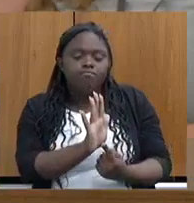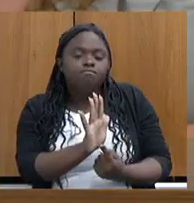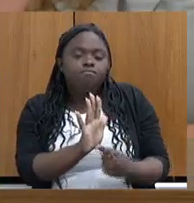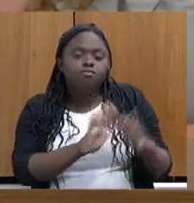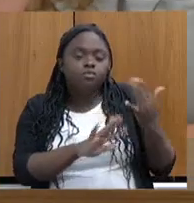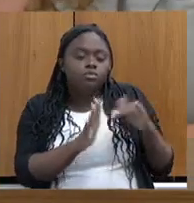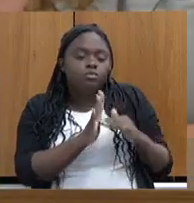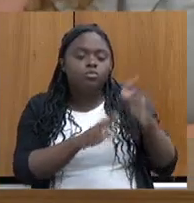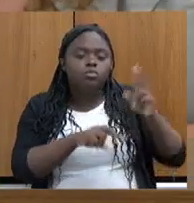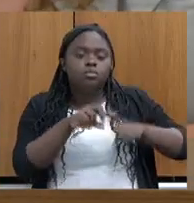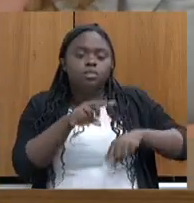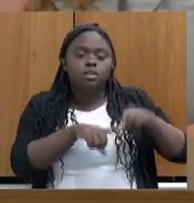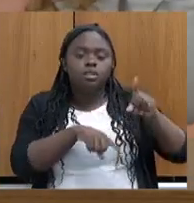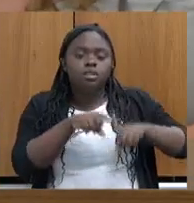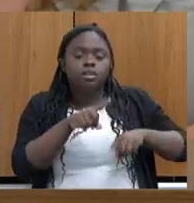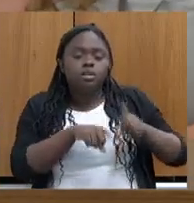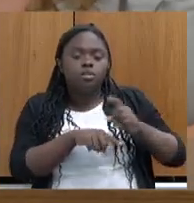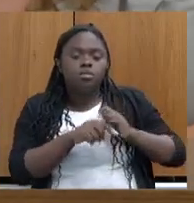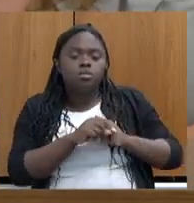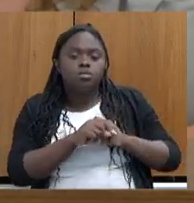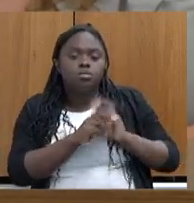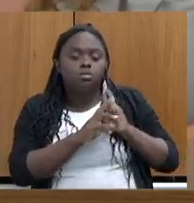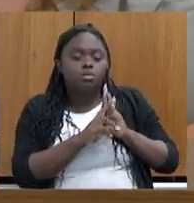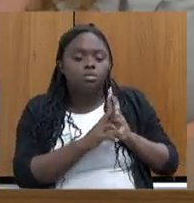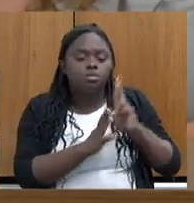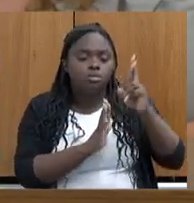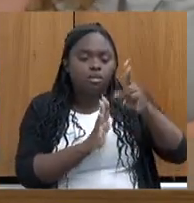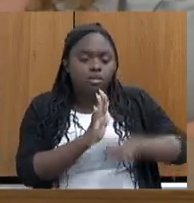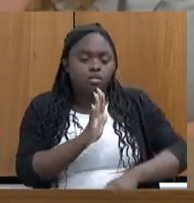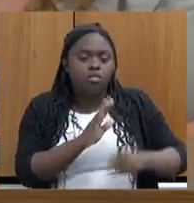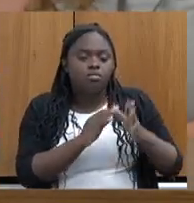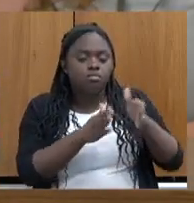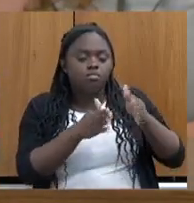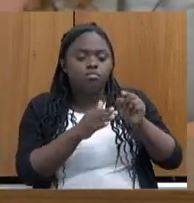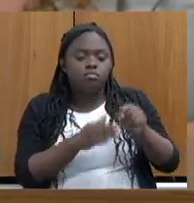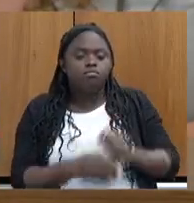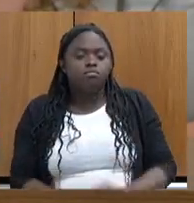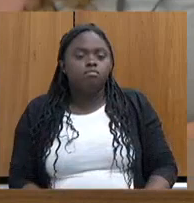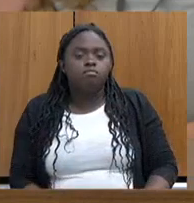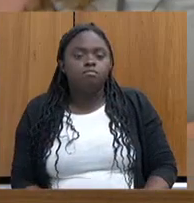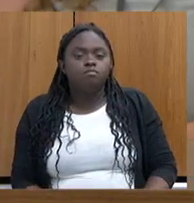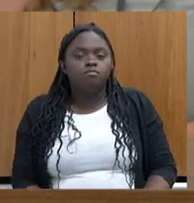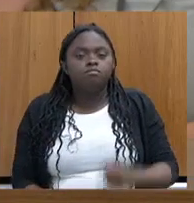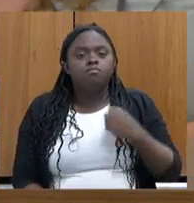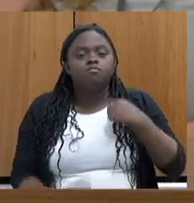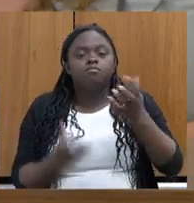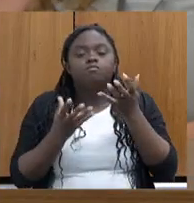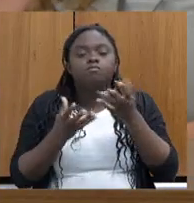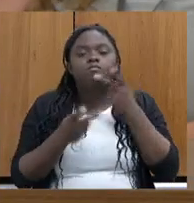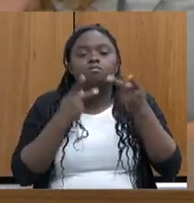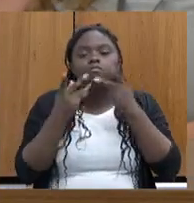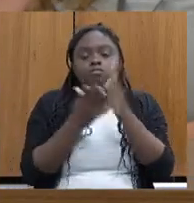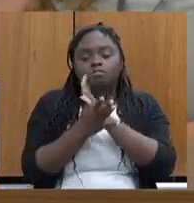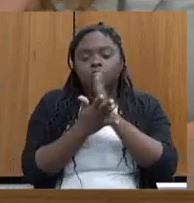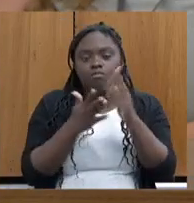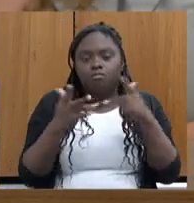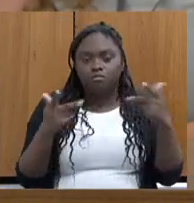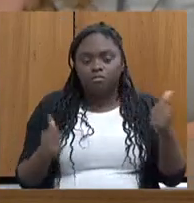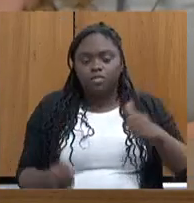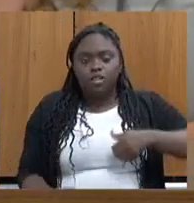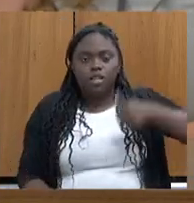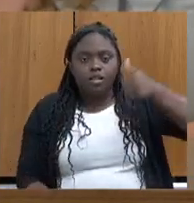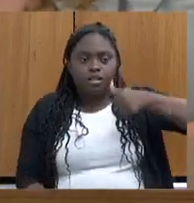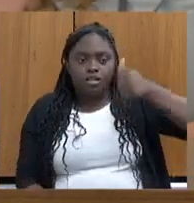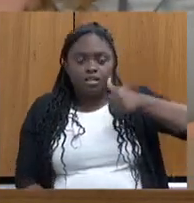o material do relatório que chega para vocês. Então, nós fizemos isso, mas eu queria falar algumas questões. A primeira